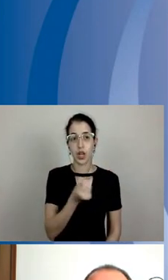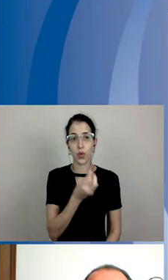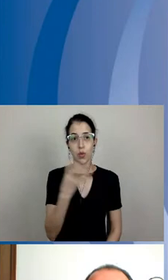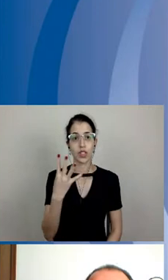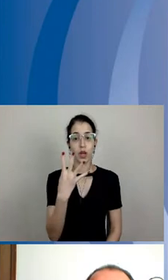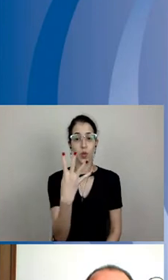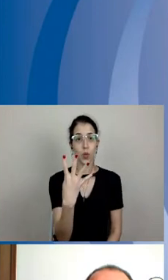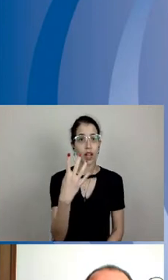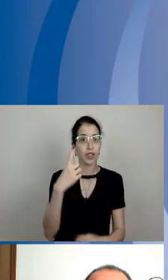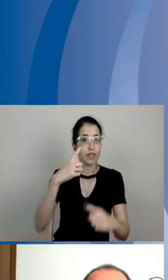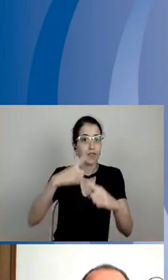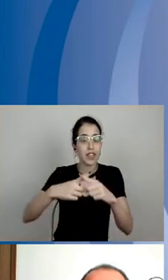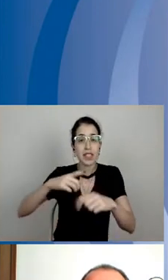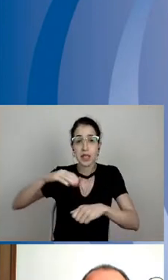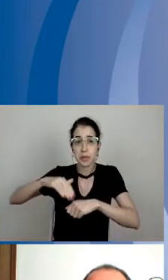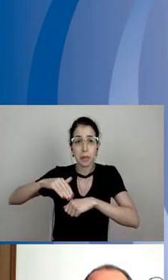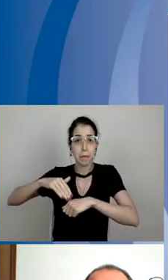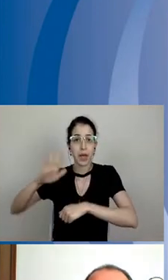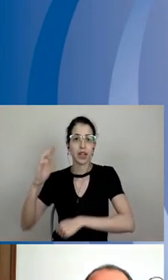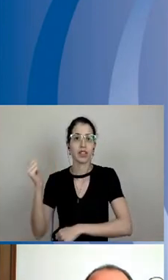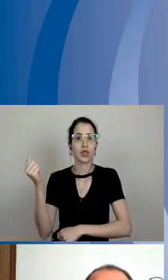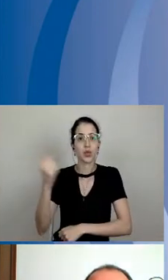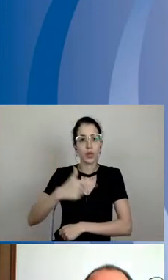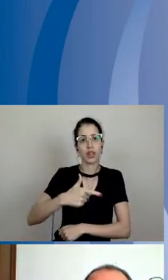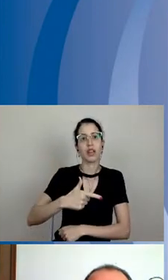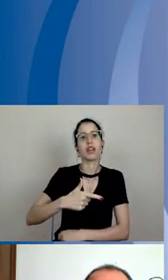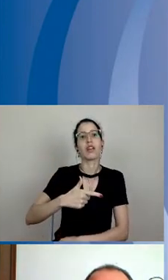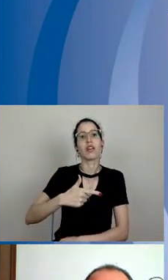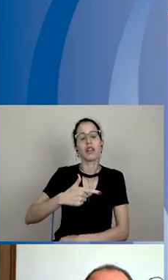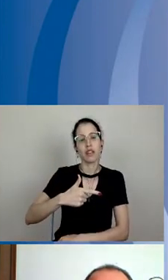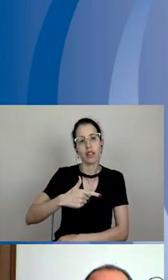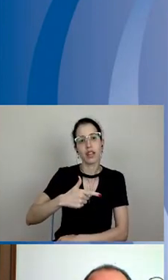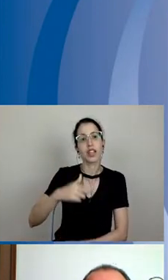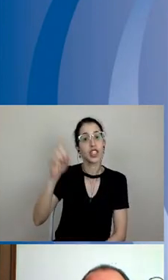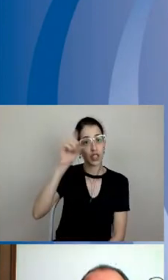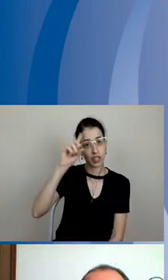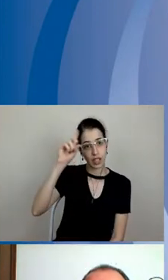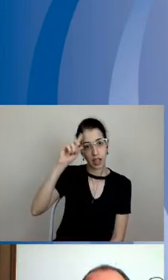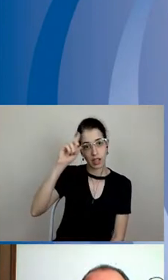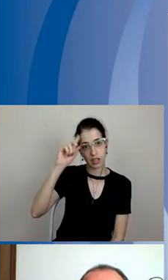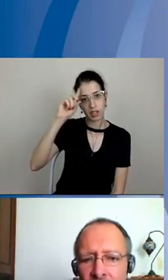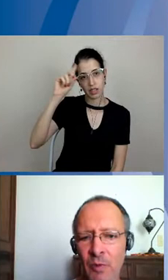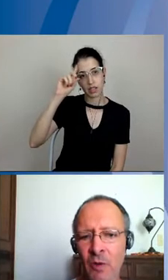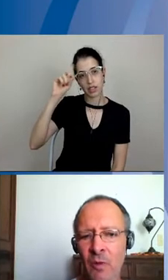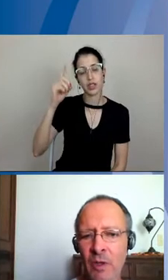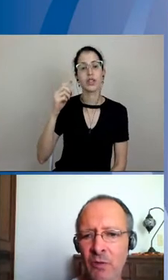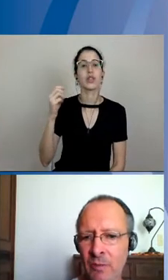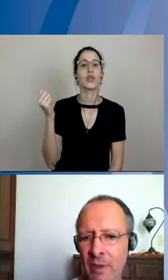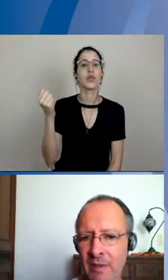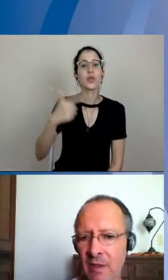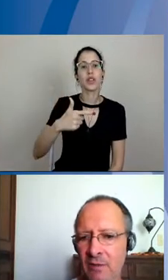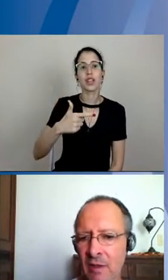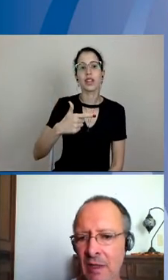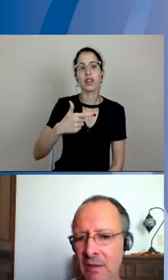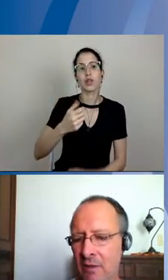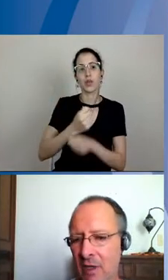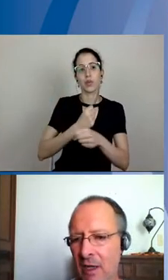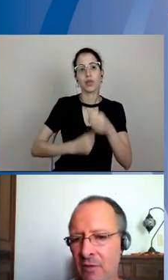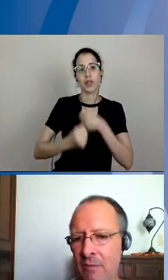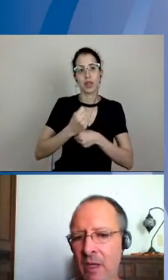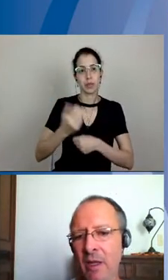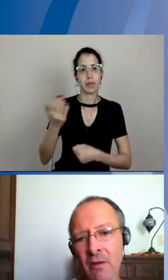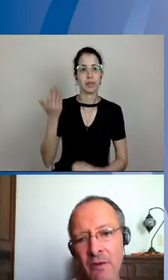três vezes e meia maior já diária em Campinas de Montalegre em relação ao pior momento do ano passado.